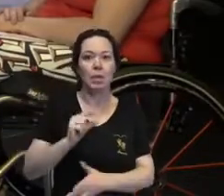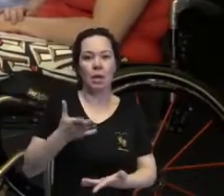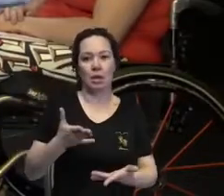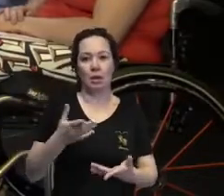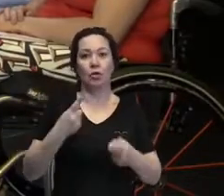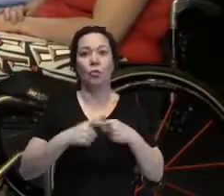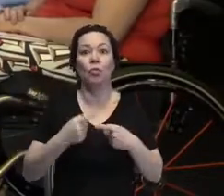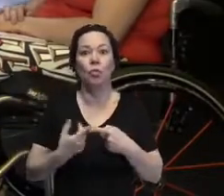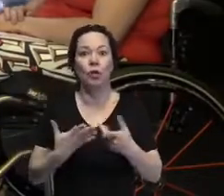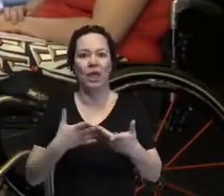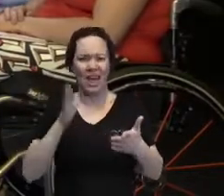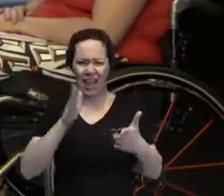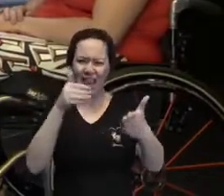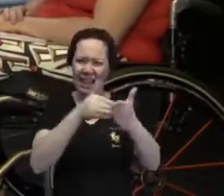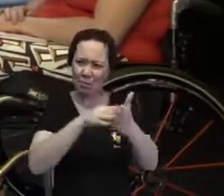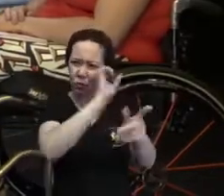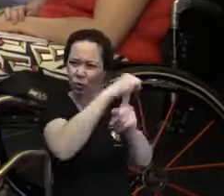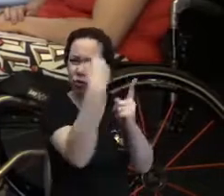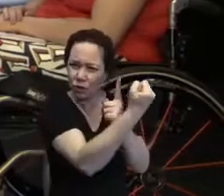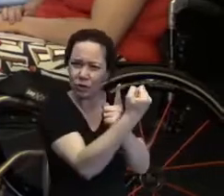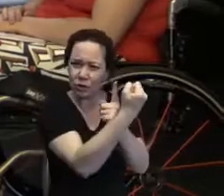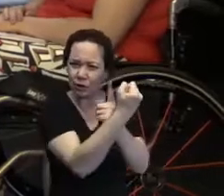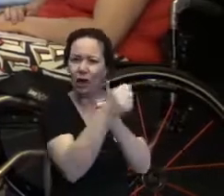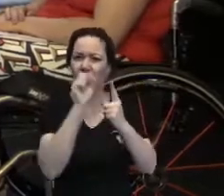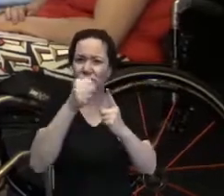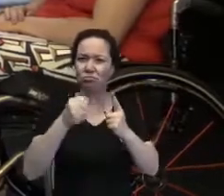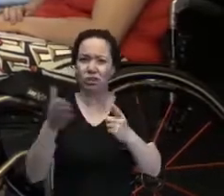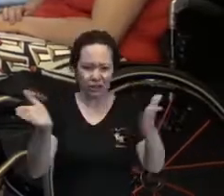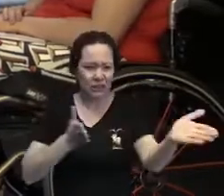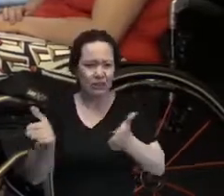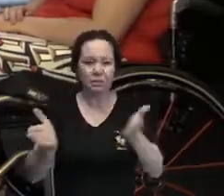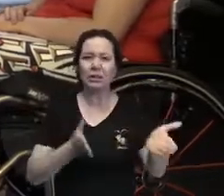limitações sociais mesmo, de acesso, enfim.